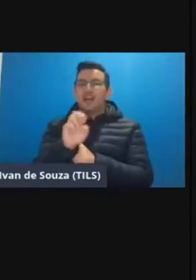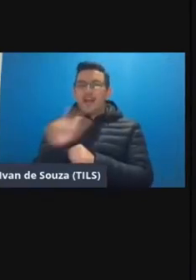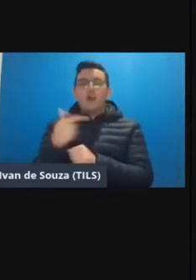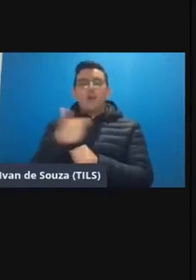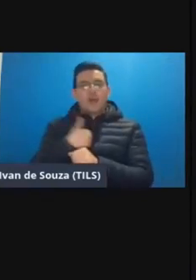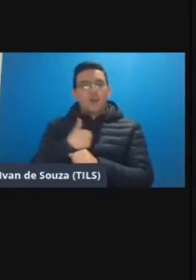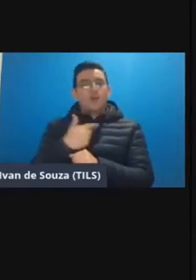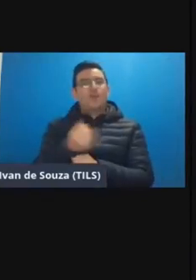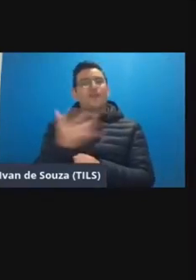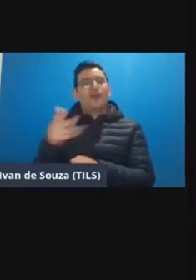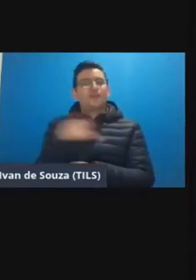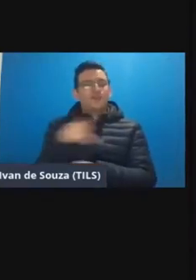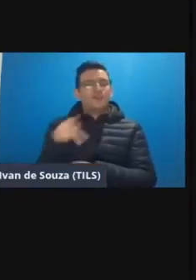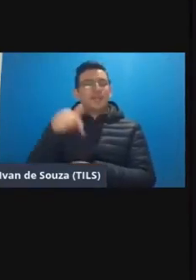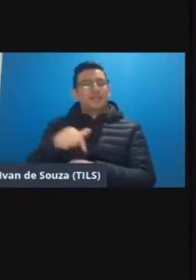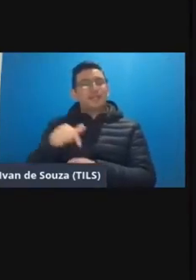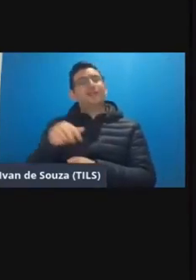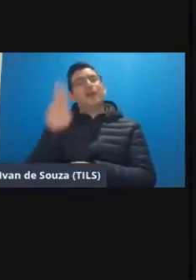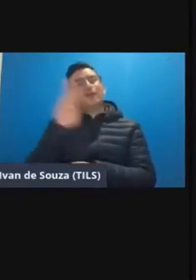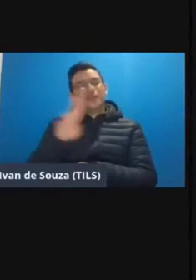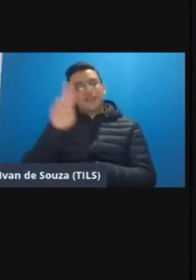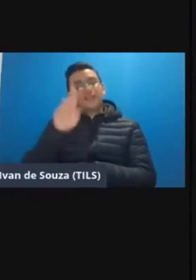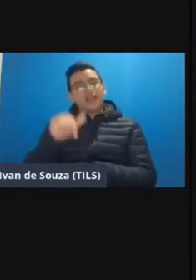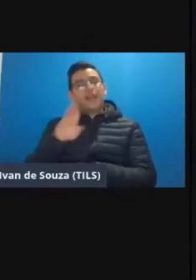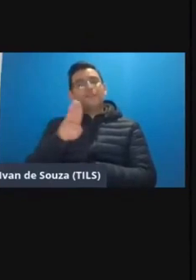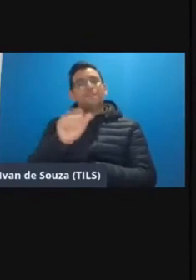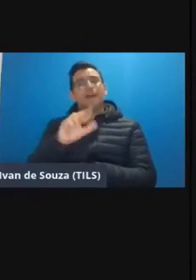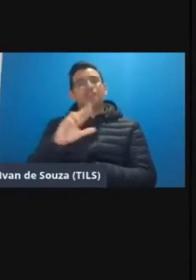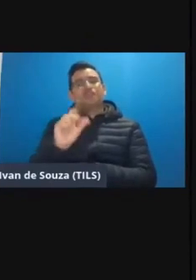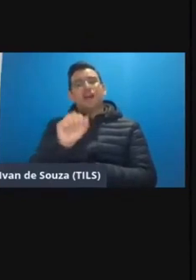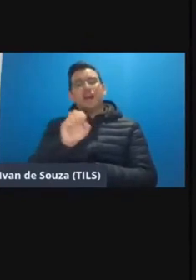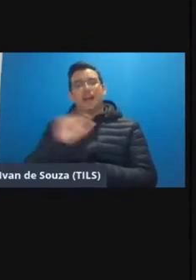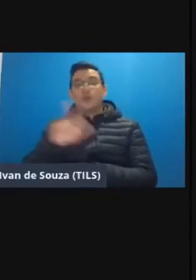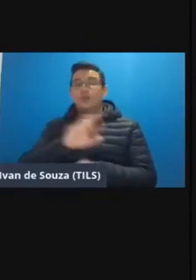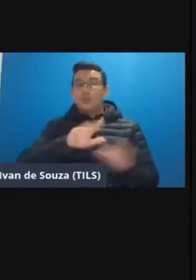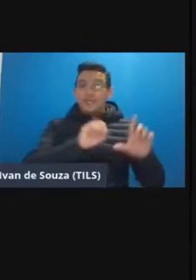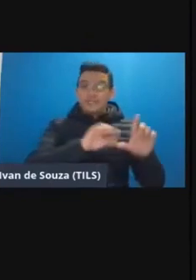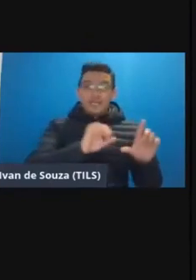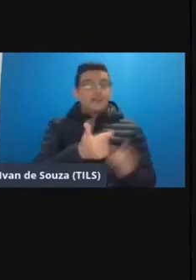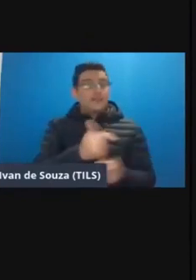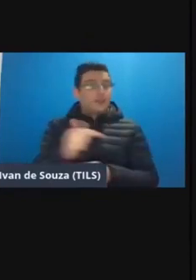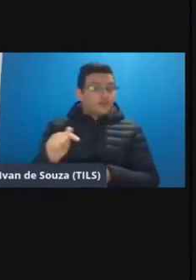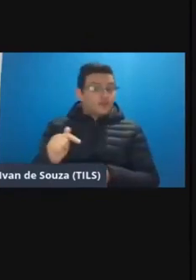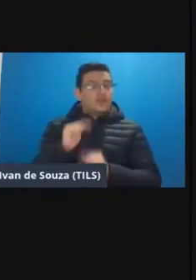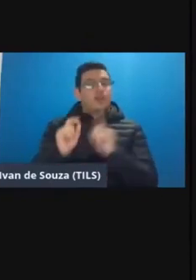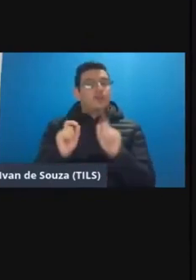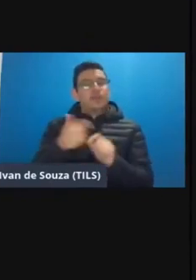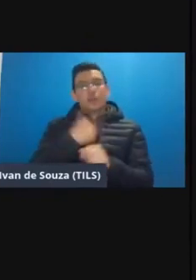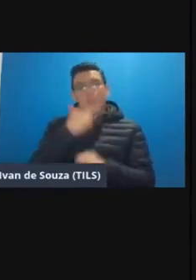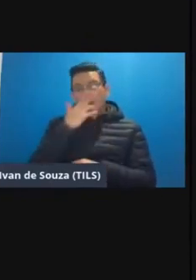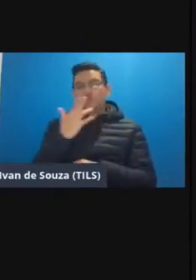grande de docentes da universidade que são bacharets são bacharets não são licenciados não tiveram acho que na